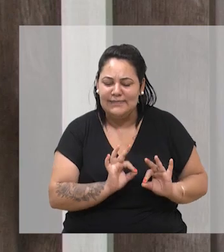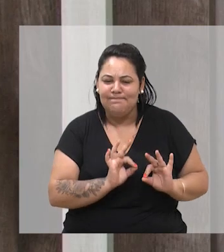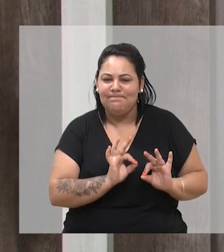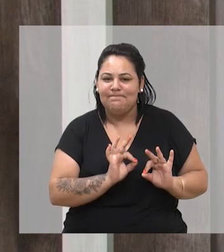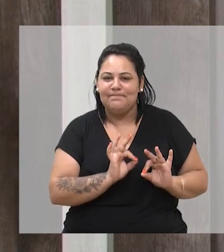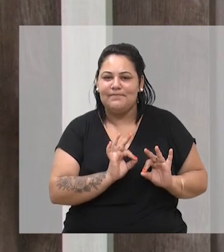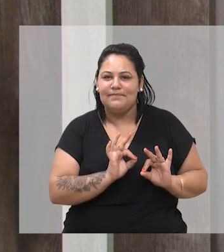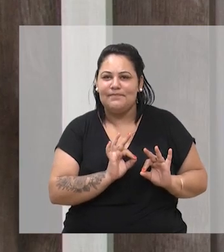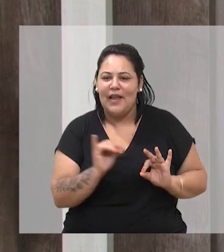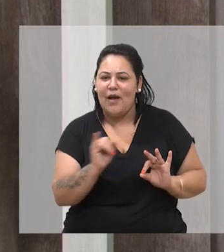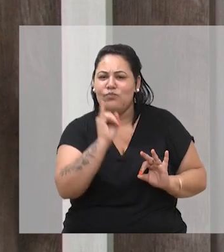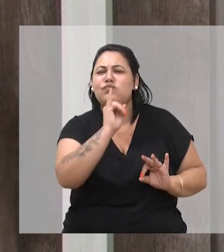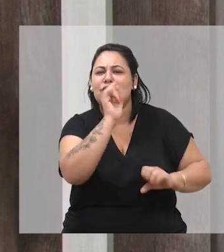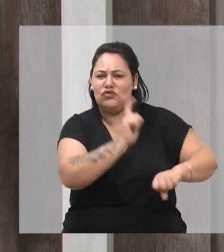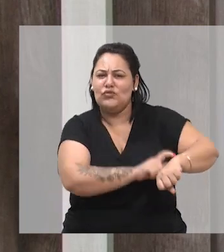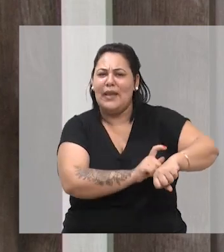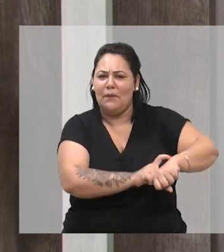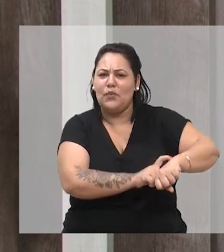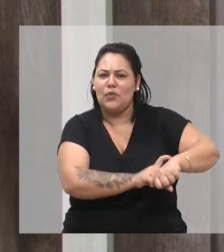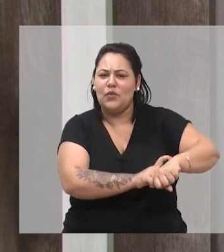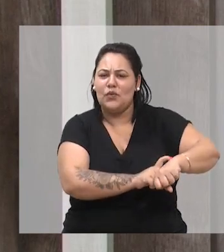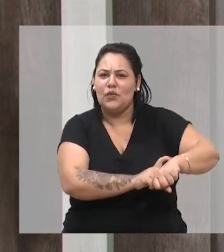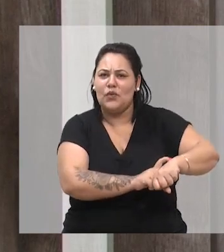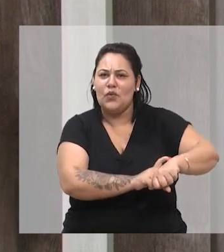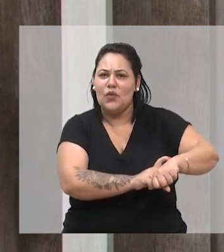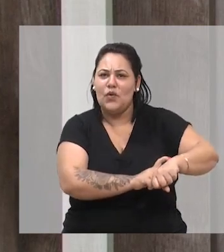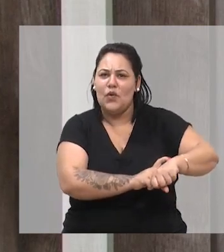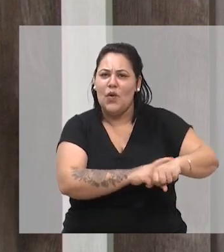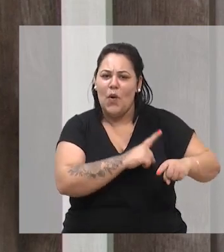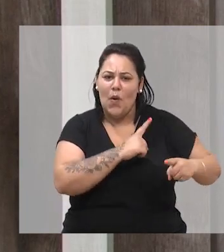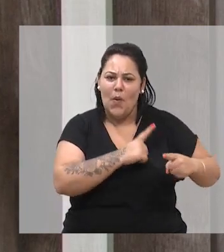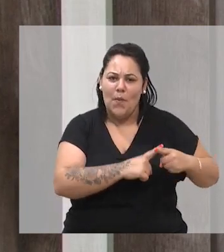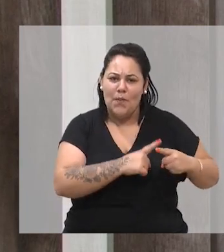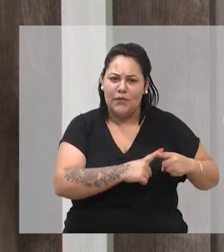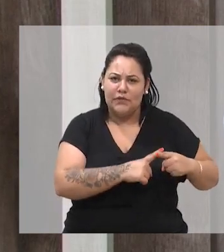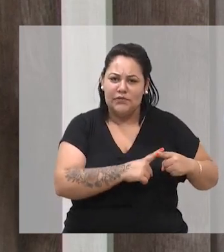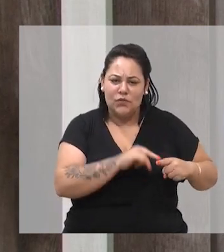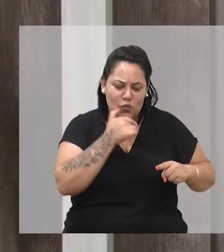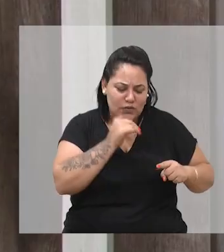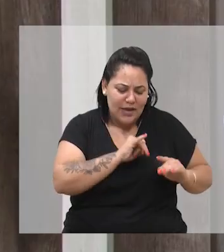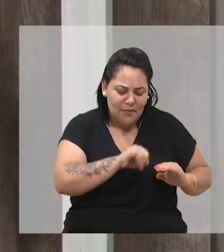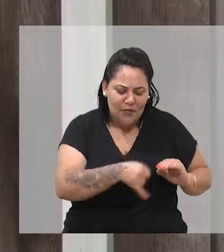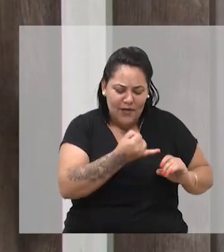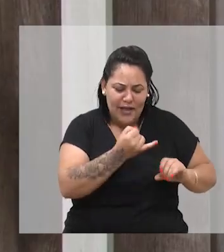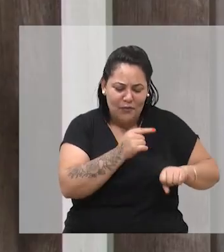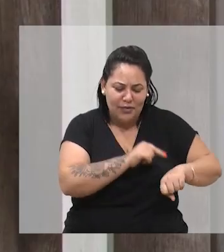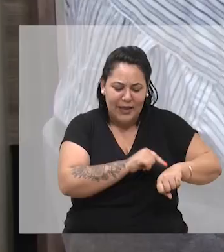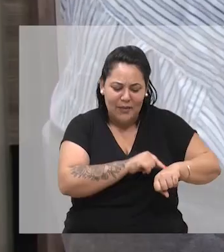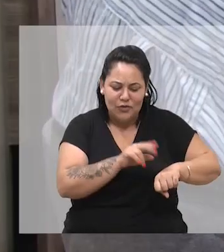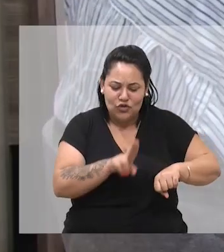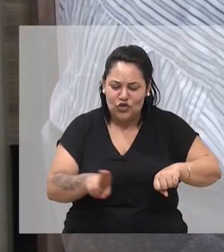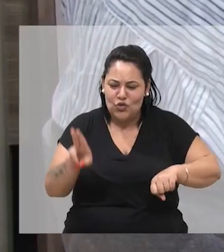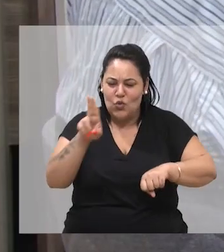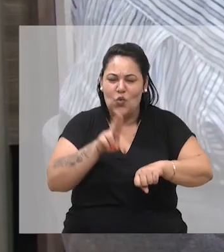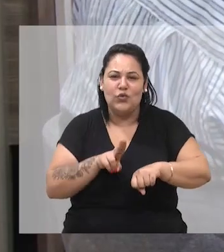gravamos. Então as pessoas também perdem aquela paciência da leitura. Tudo muito rápido.